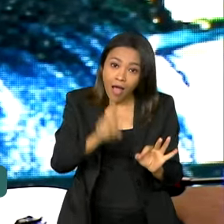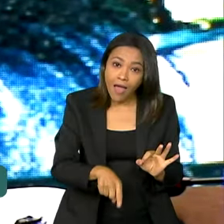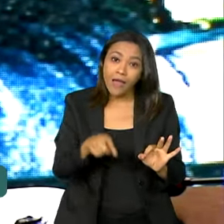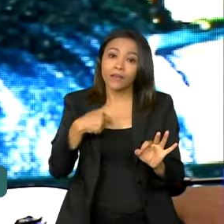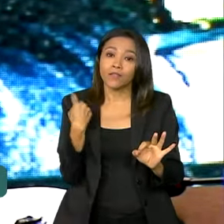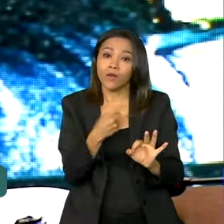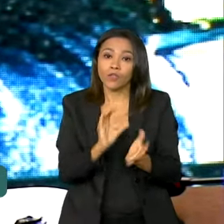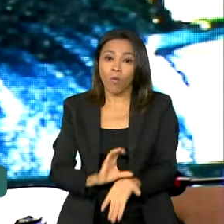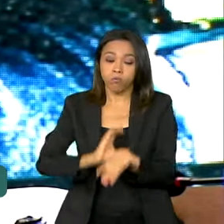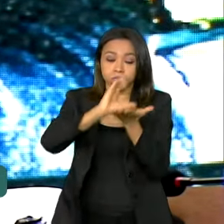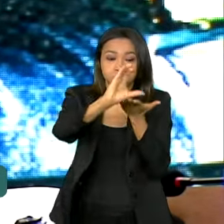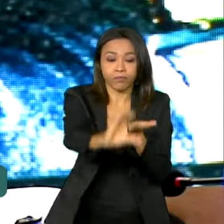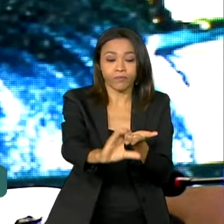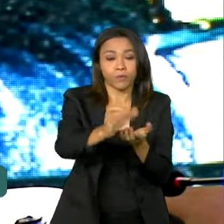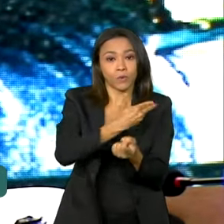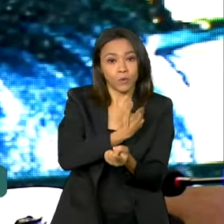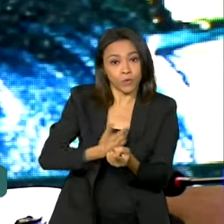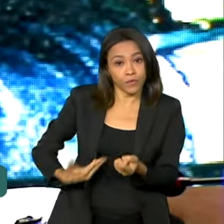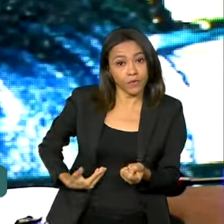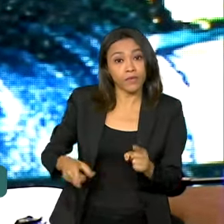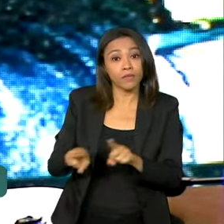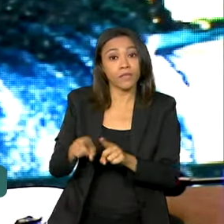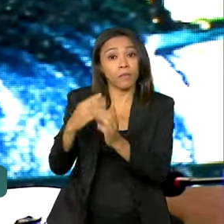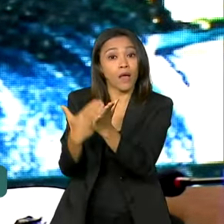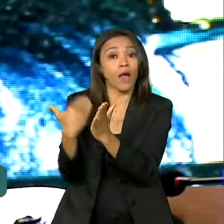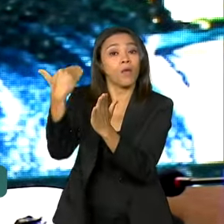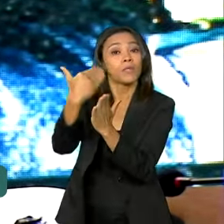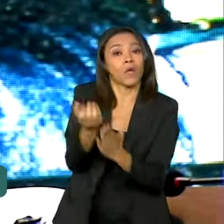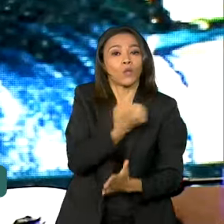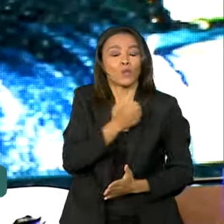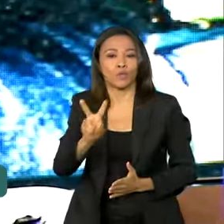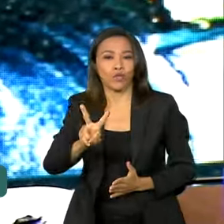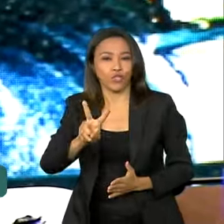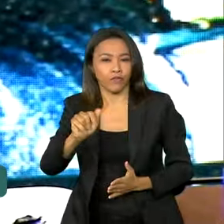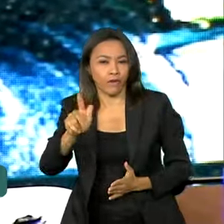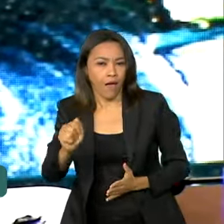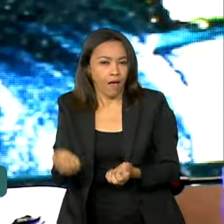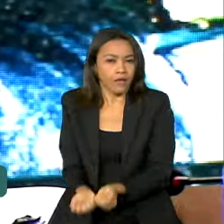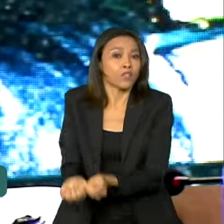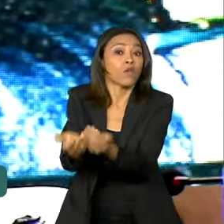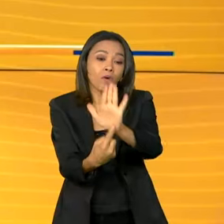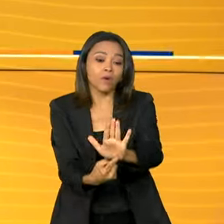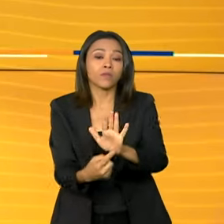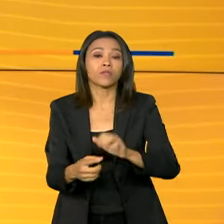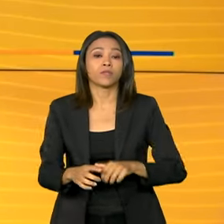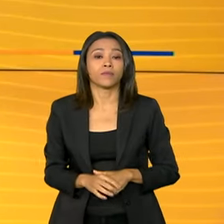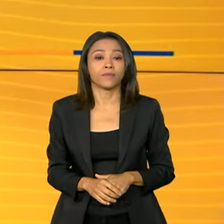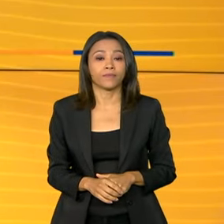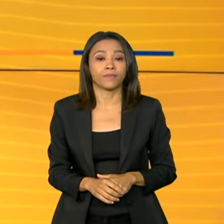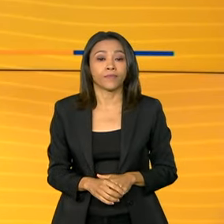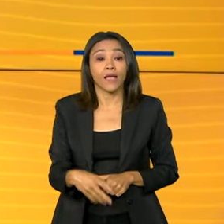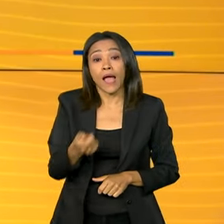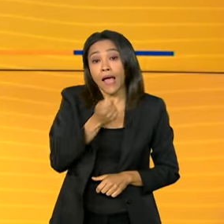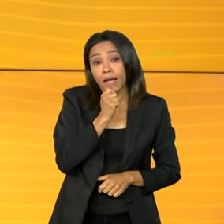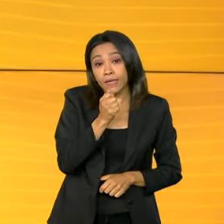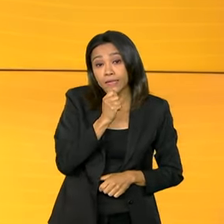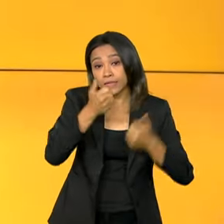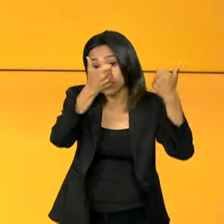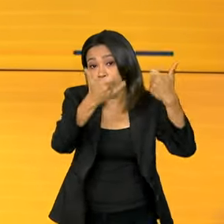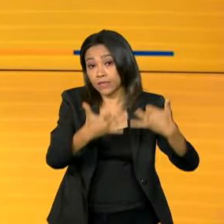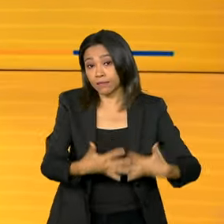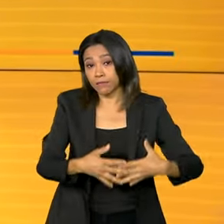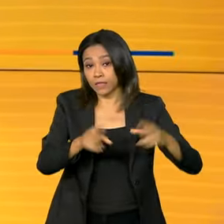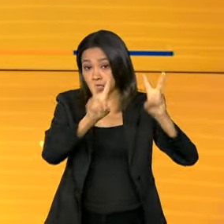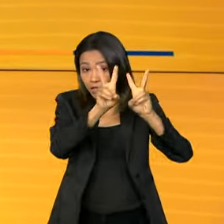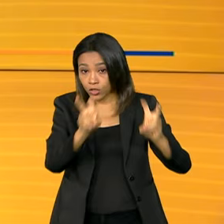entre o investimento público e o aumento do número de vagas, o aumento da oferta desse número de vagas. Ainda falando de educação,